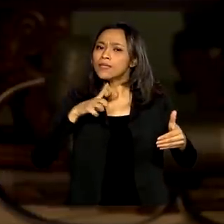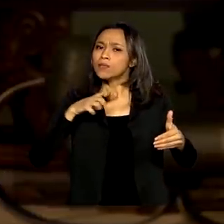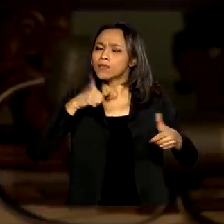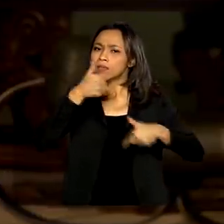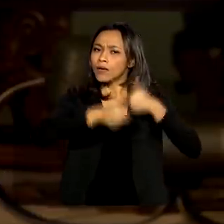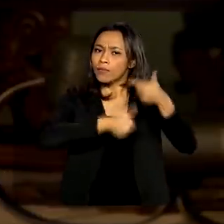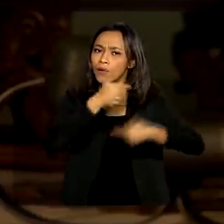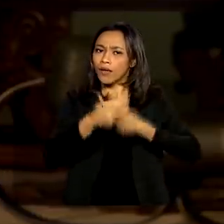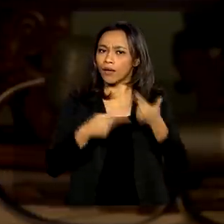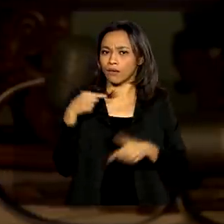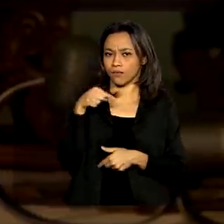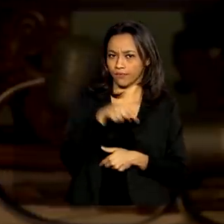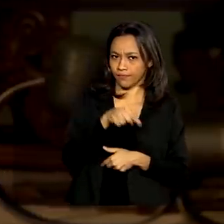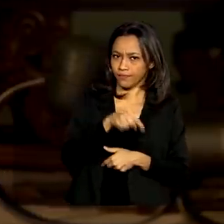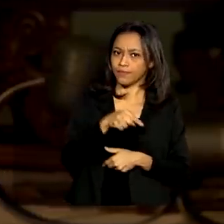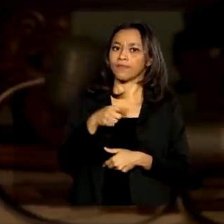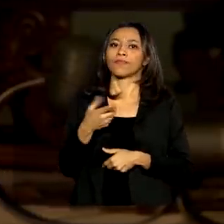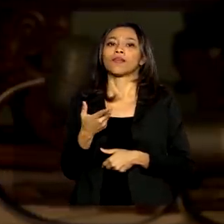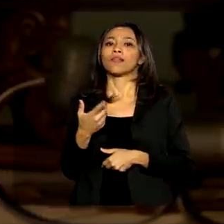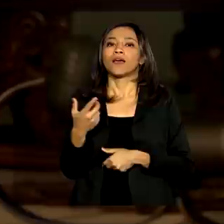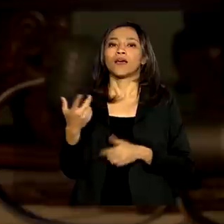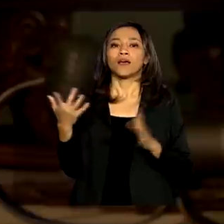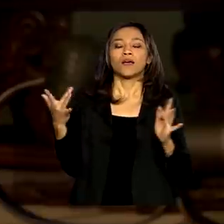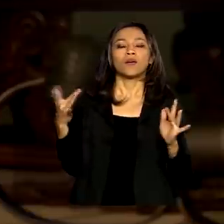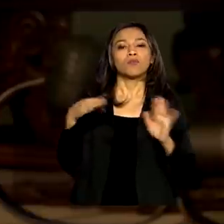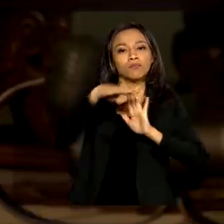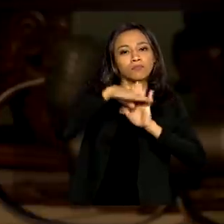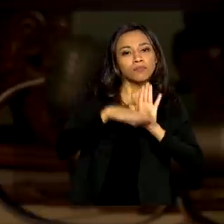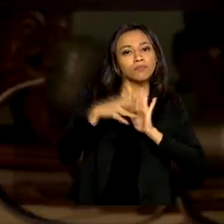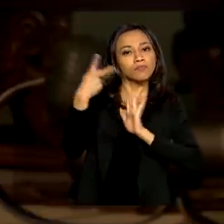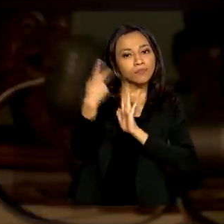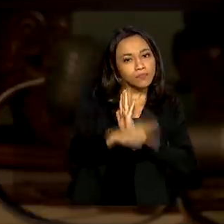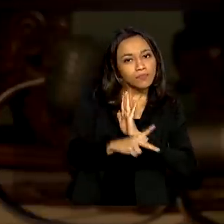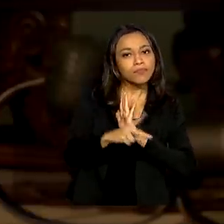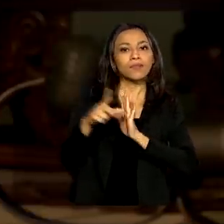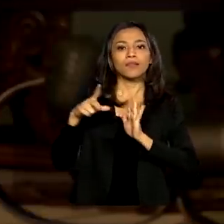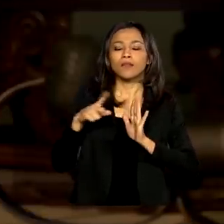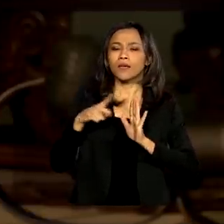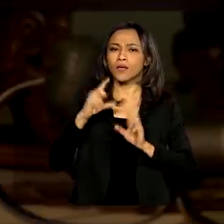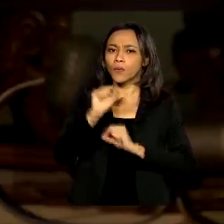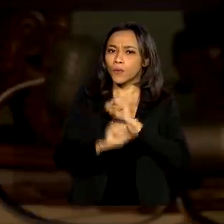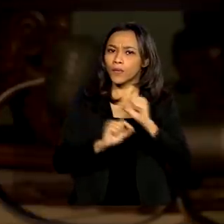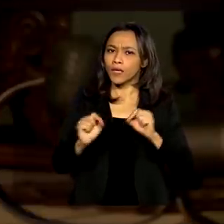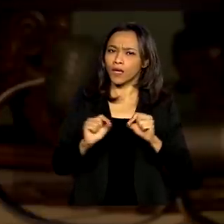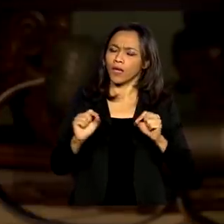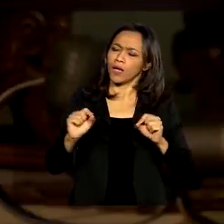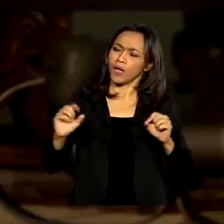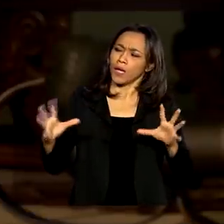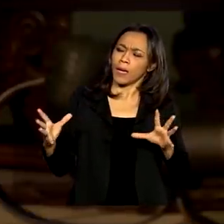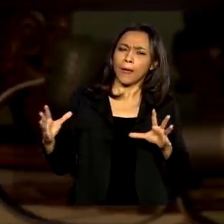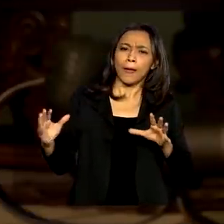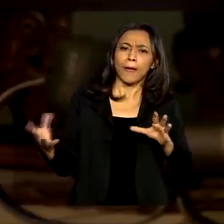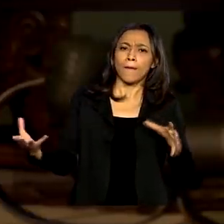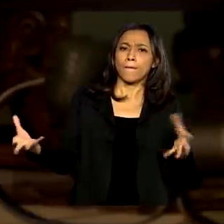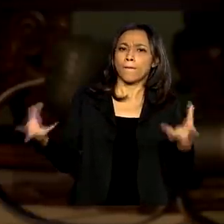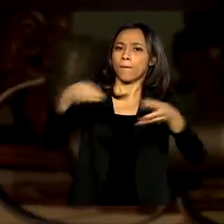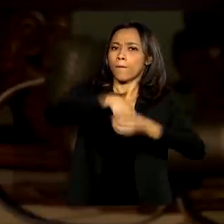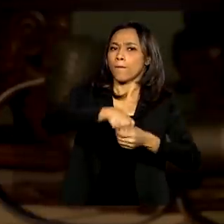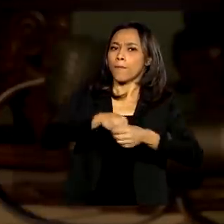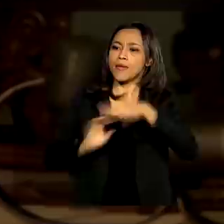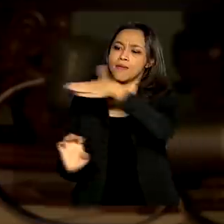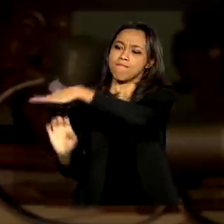o que nós chamamos de rede MCTIC conectada. Essa rede congrega provedores, empresas de